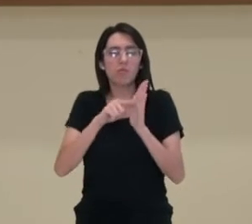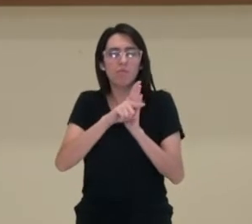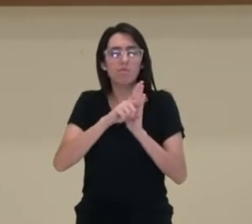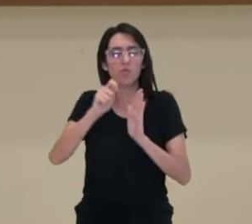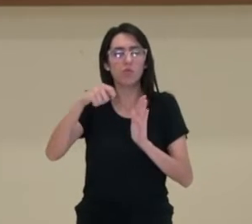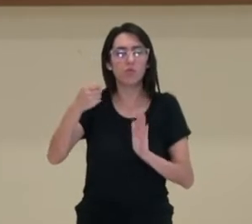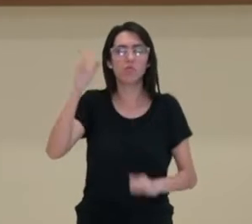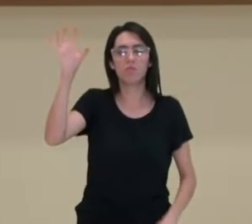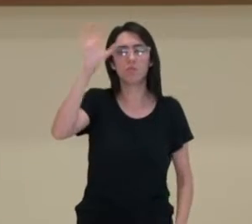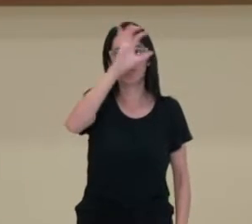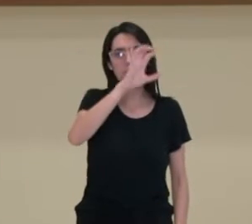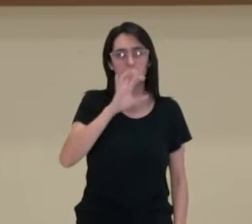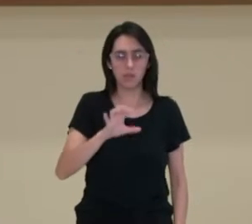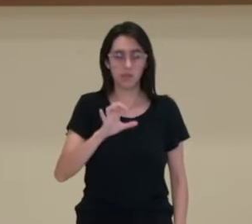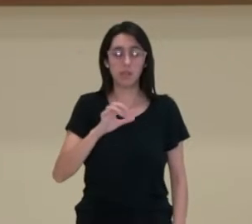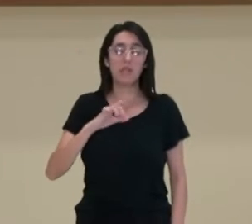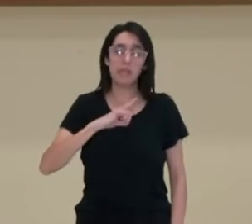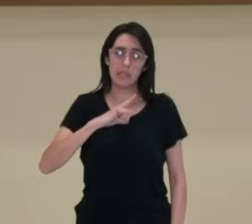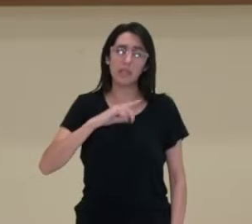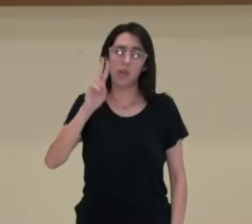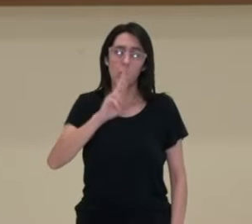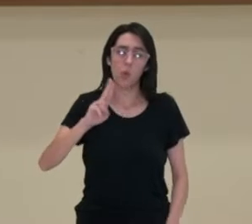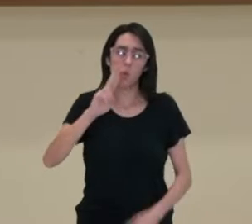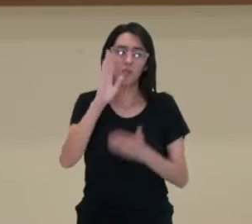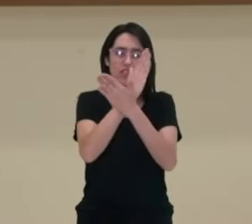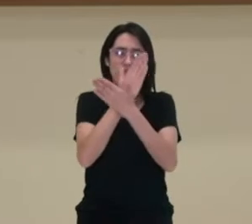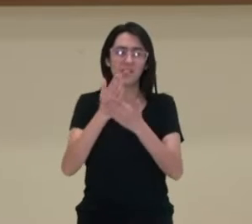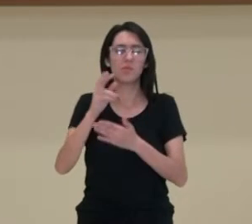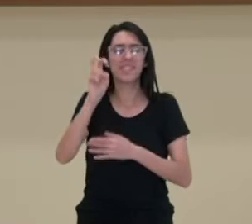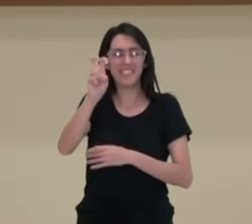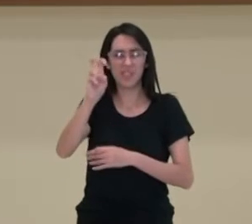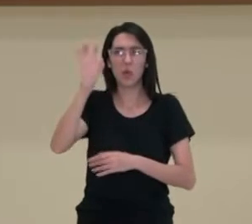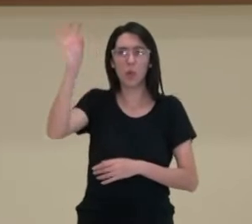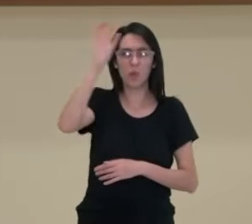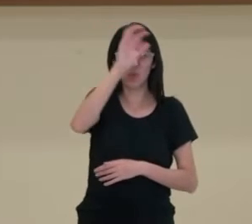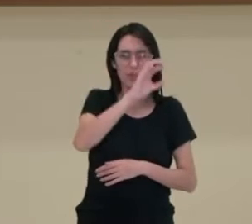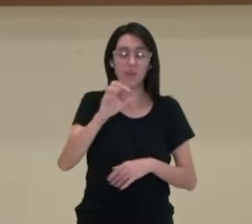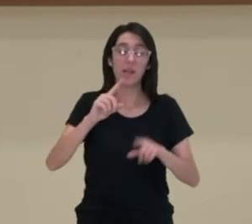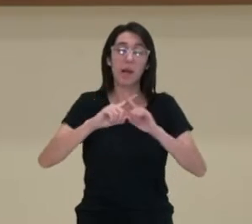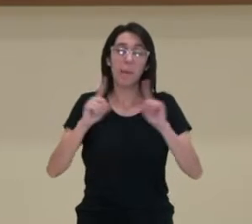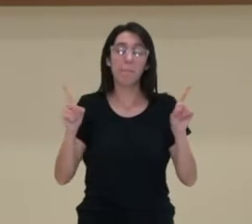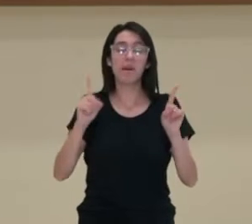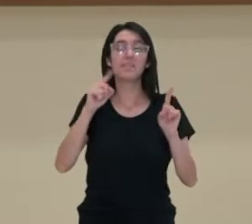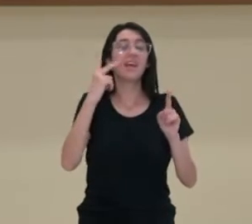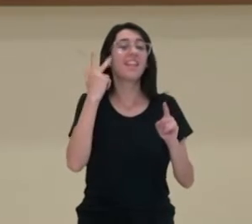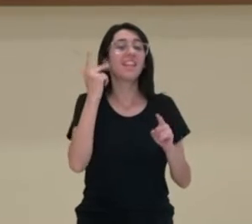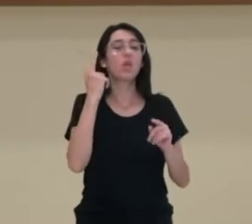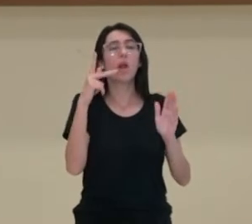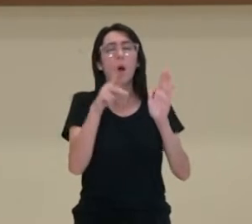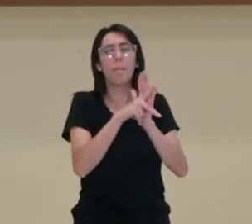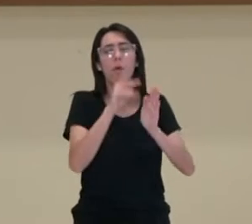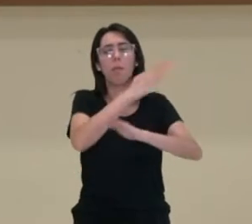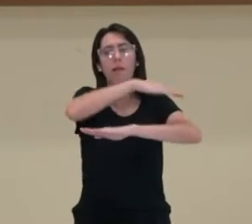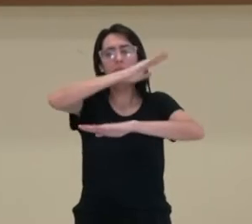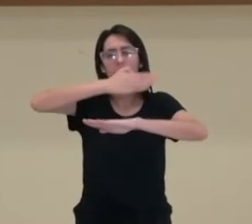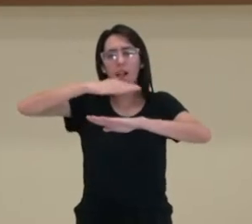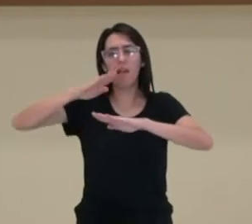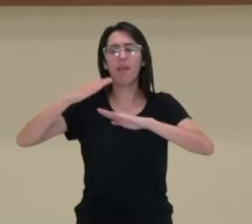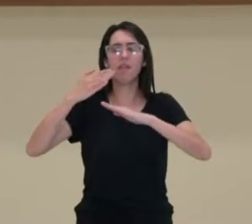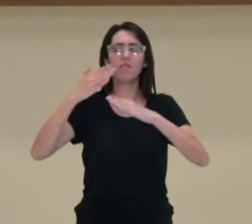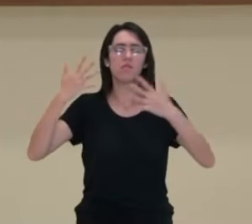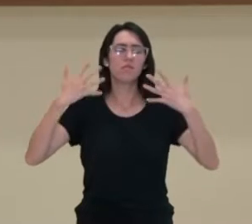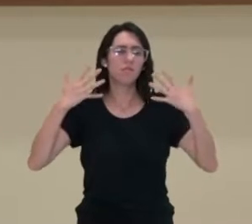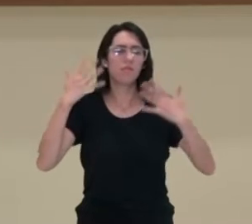cinco, que é muito utilizada, mas esta observa os aspectos naturais do relevo, clima e